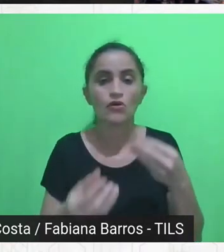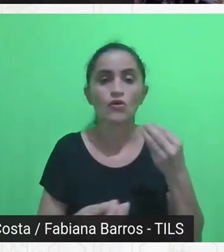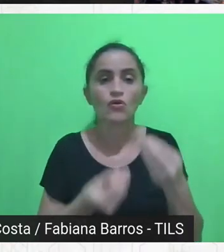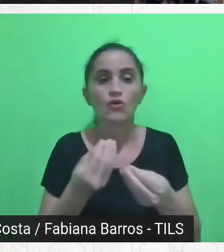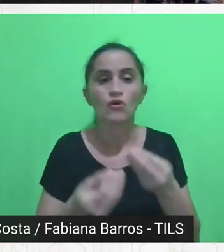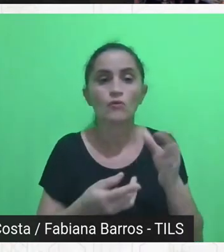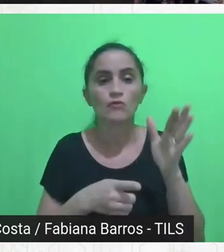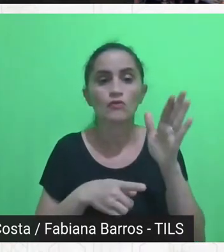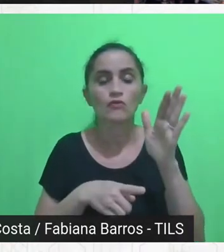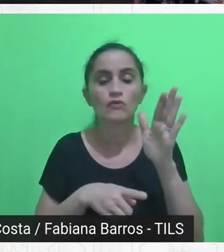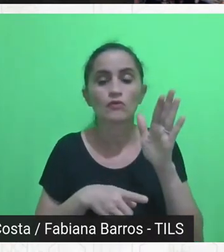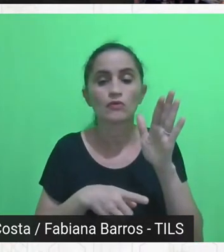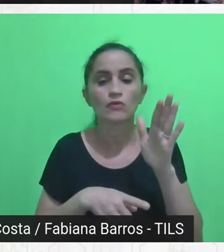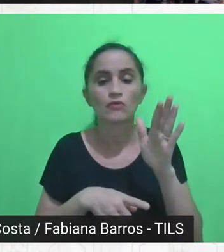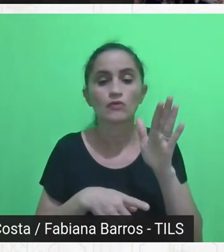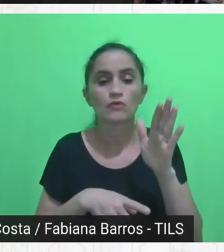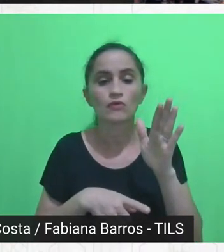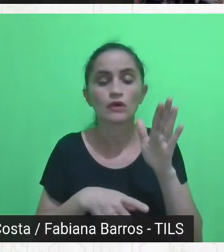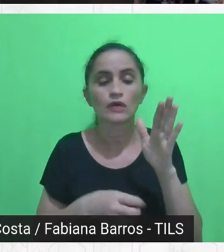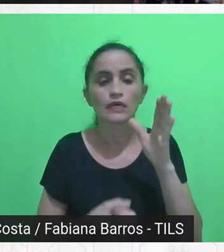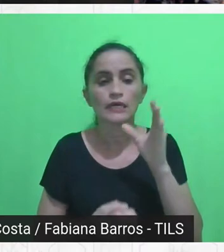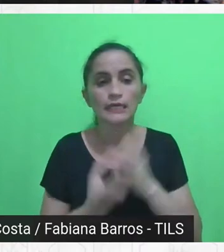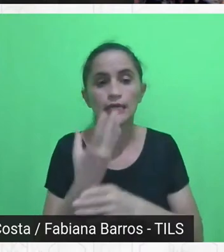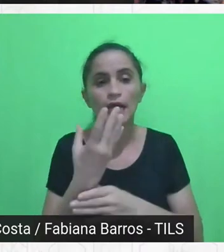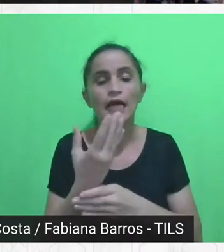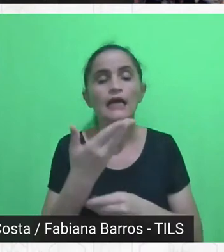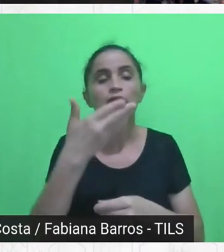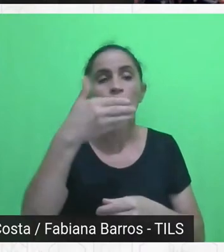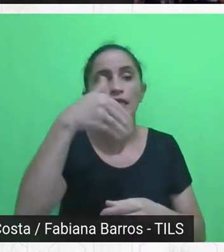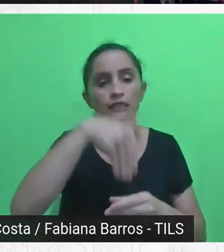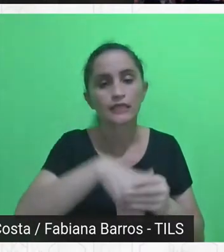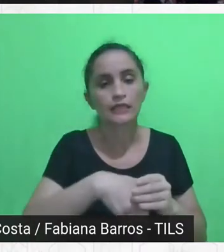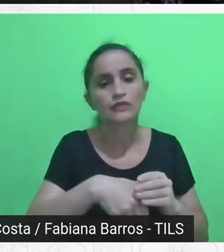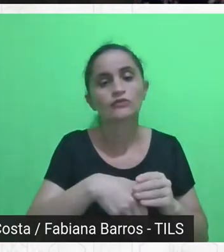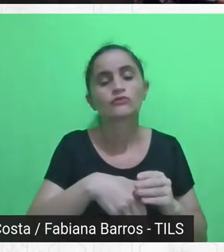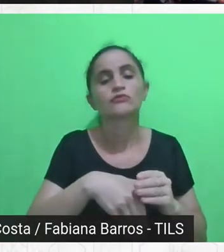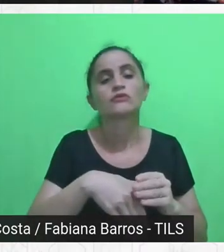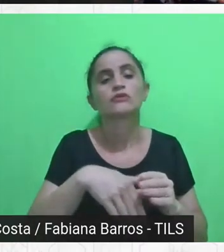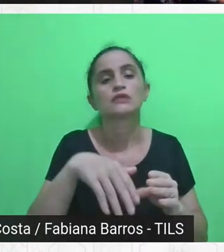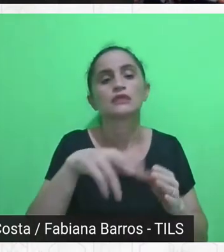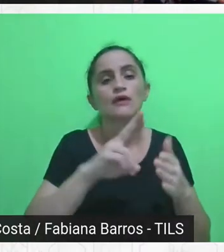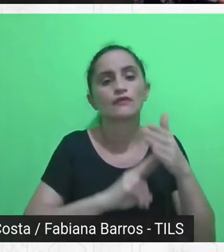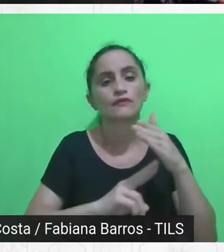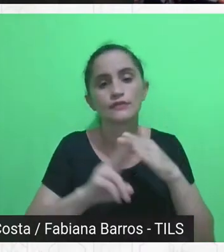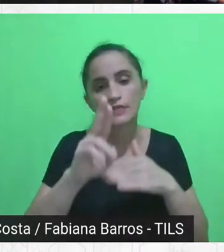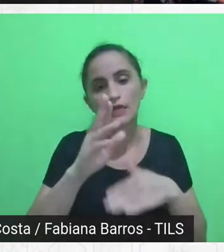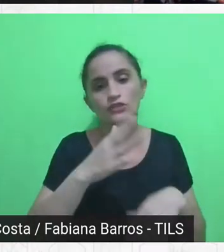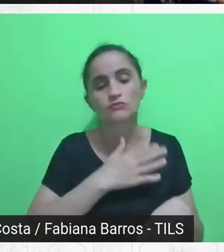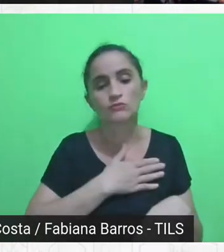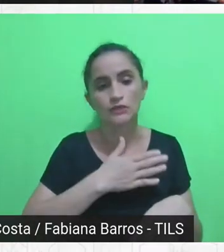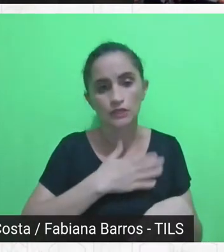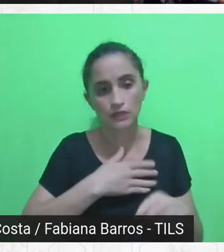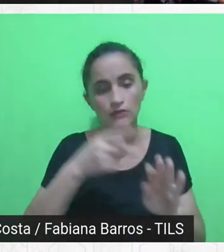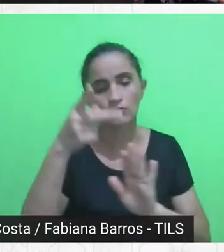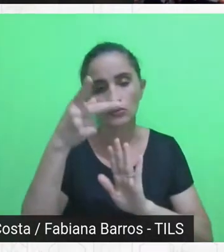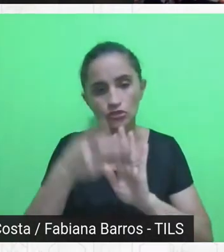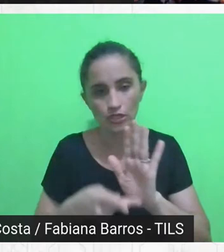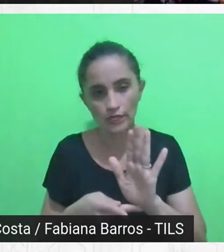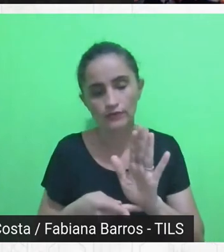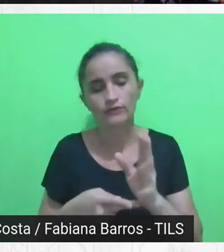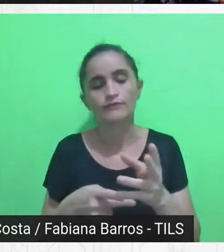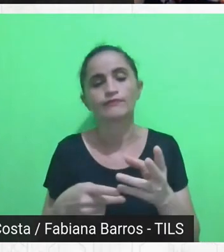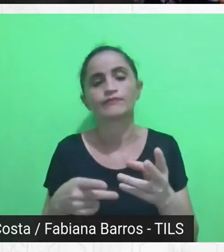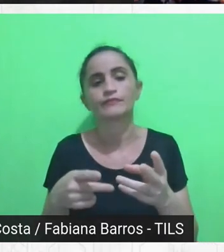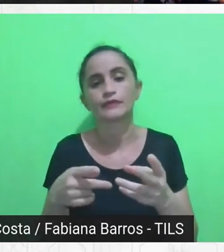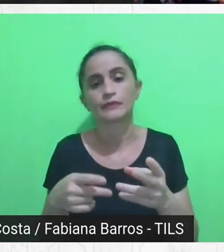instituição de ensino os meios que a gente consegue ou deixa de conseguir até para alertar os caminhos de